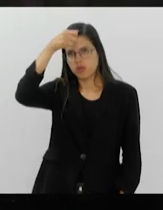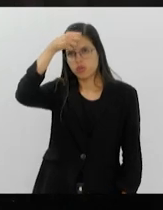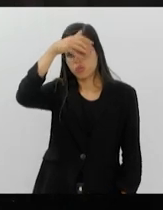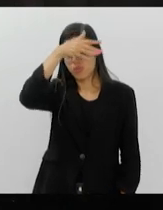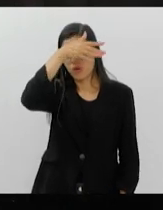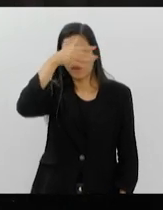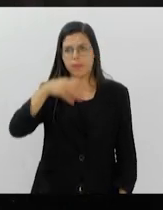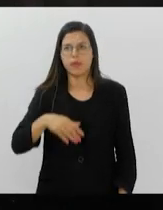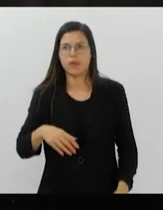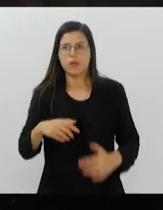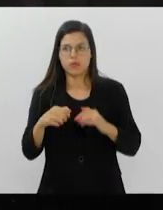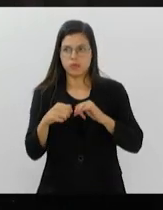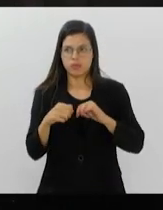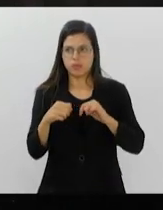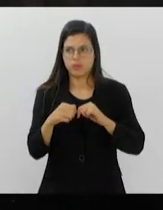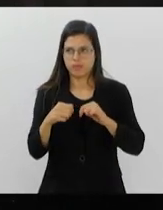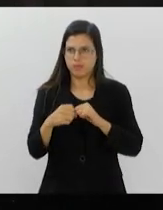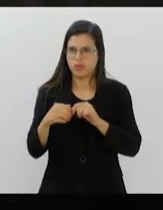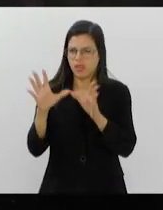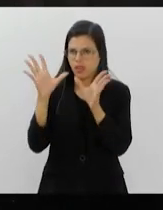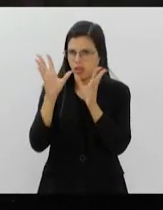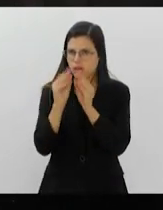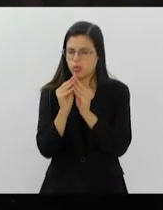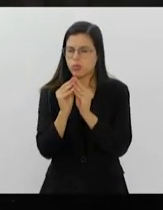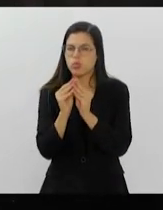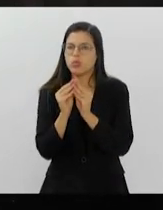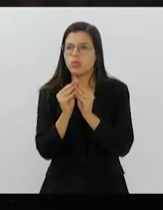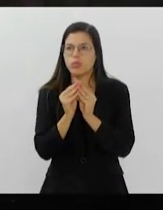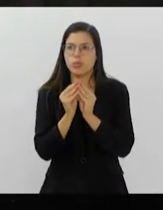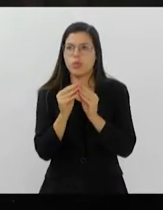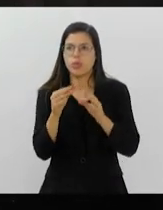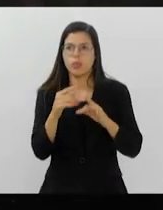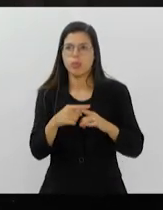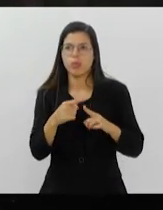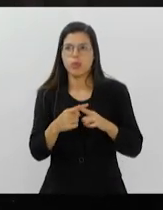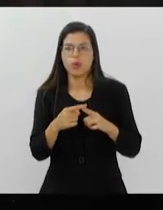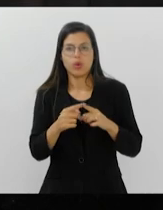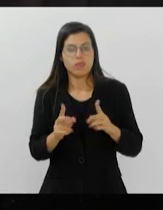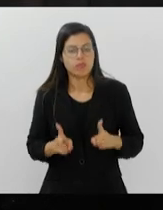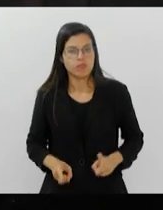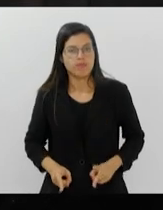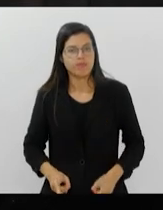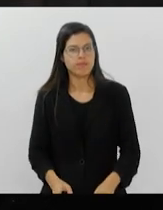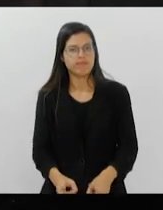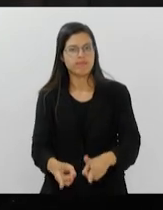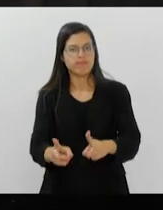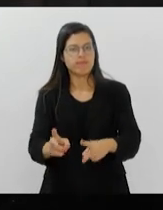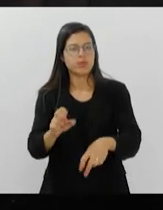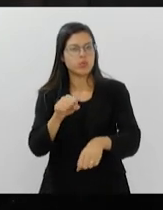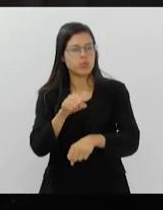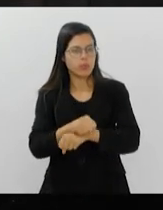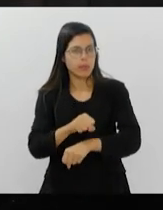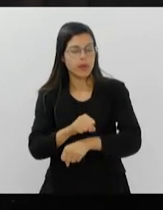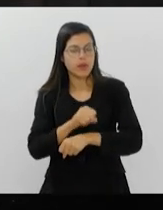E eu estou fazendo essa síntese porque eu continuo esperando